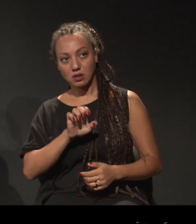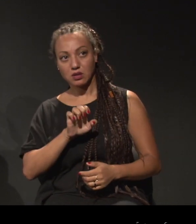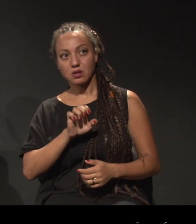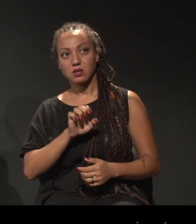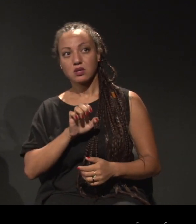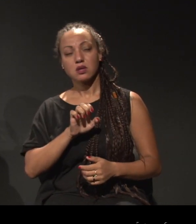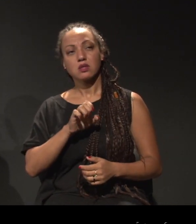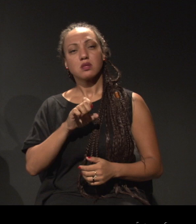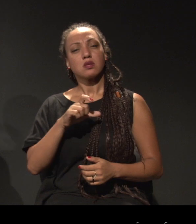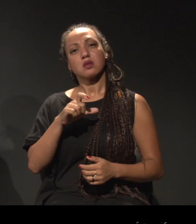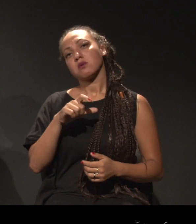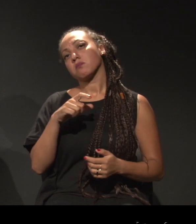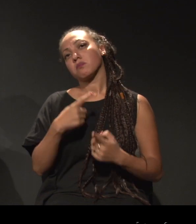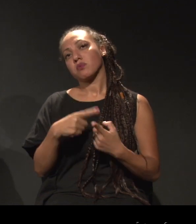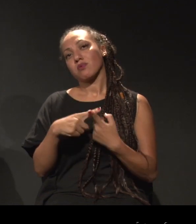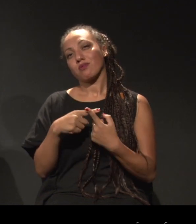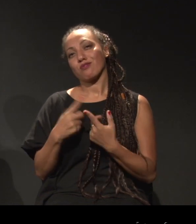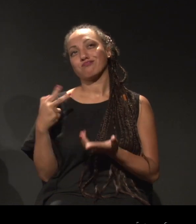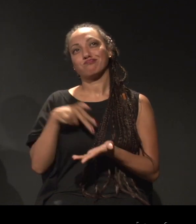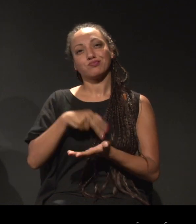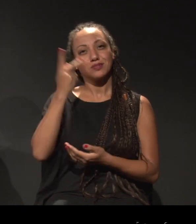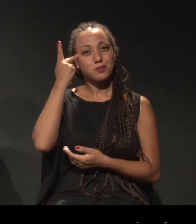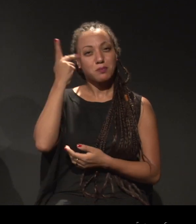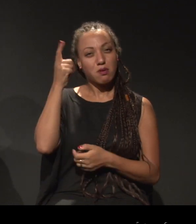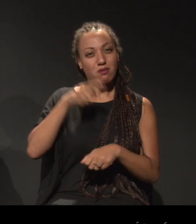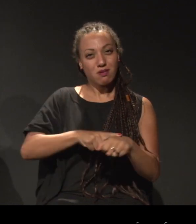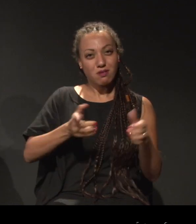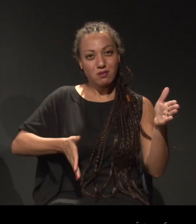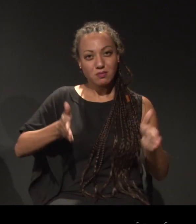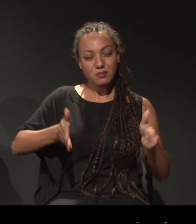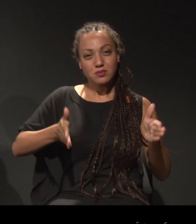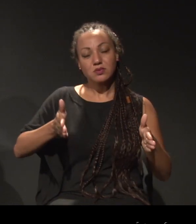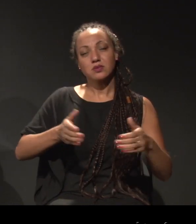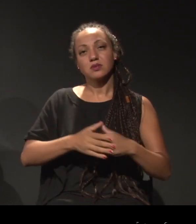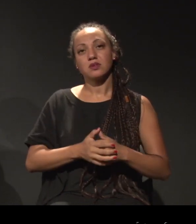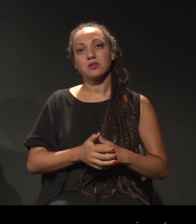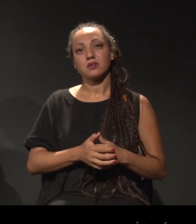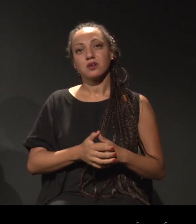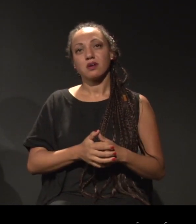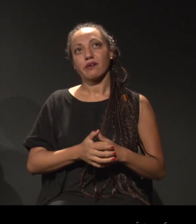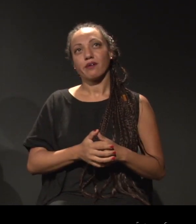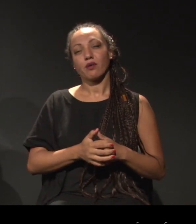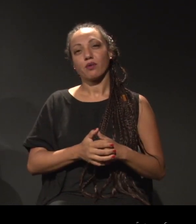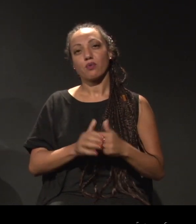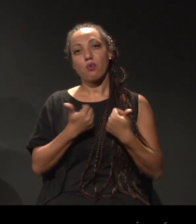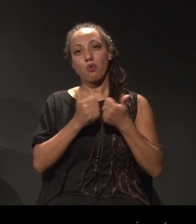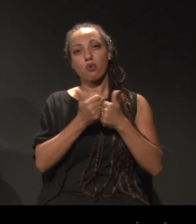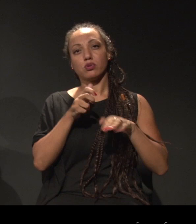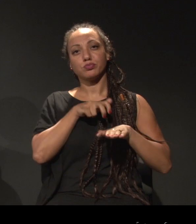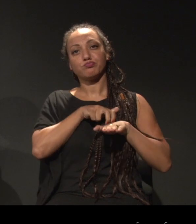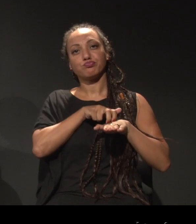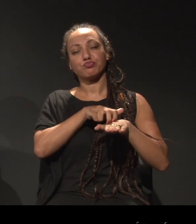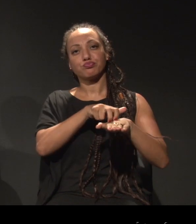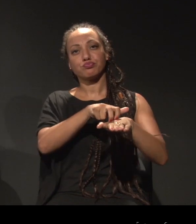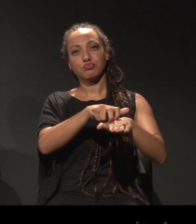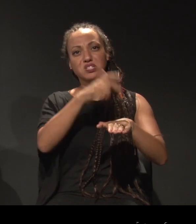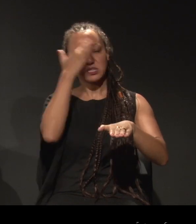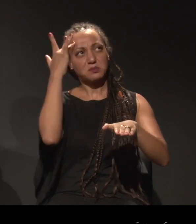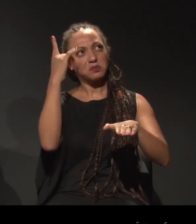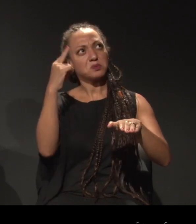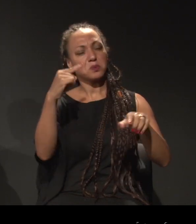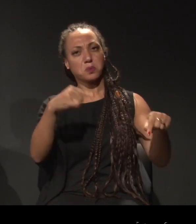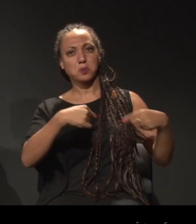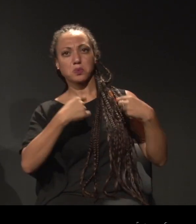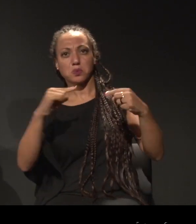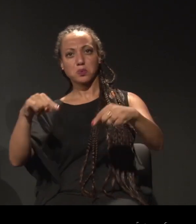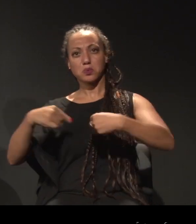em São Paulo, nesse período, eu entrar em um ônibus e ser hostilizado, porque eu estava